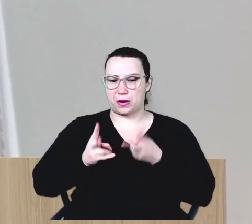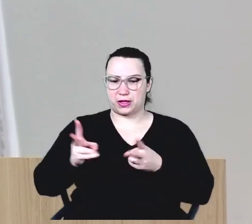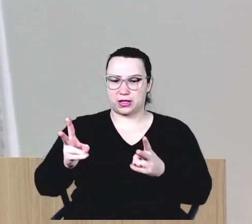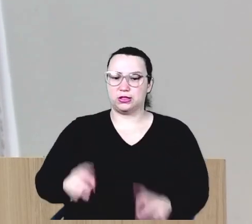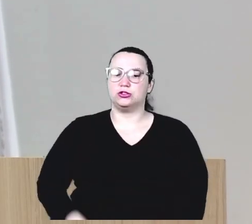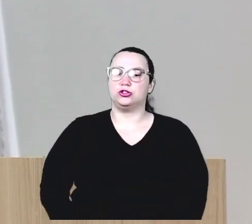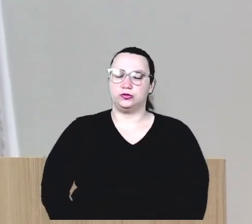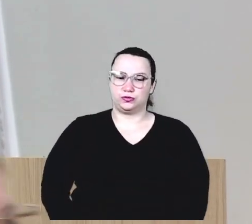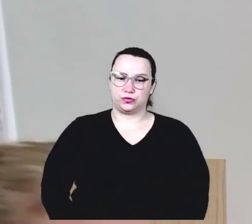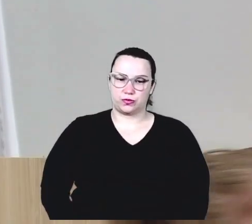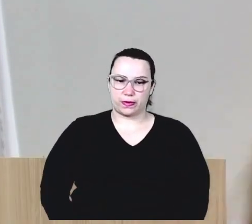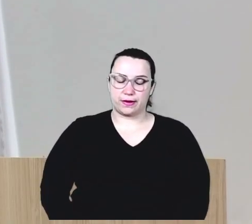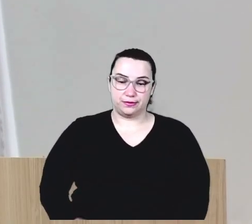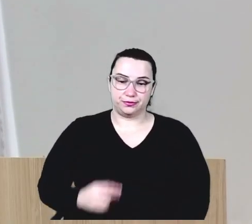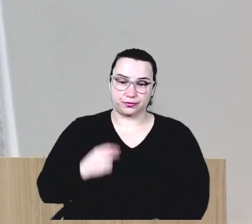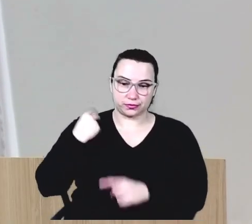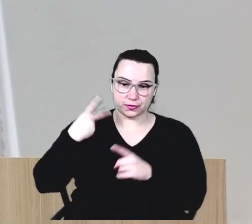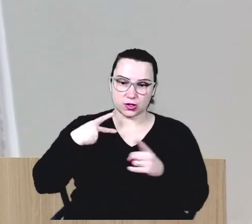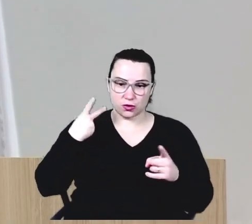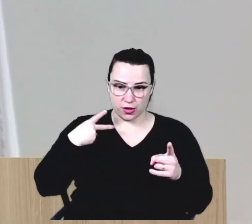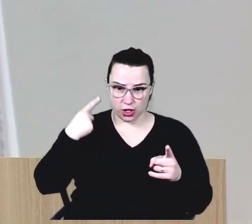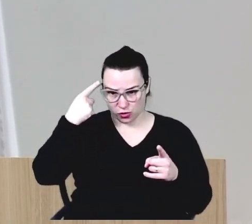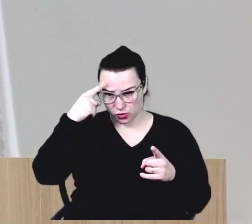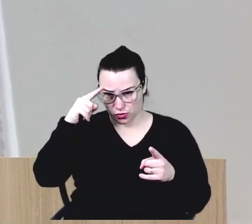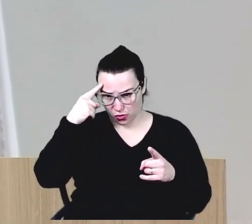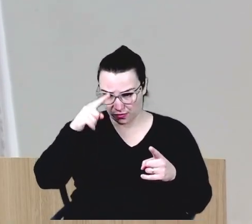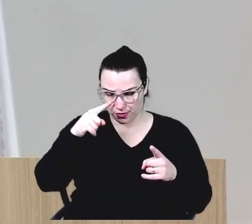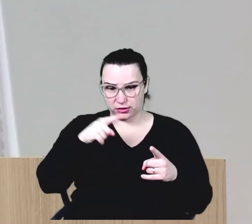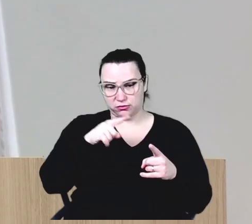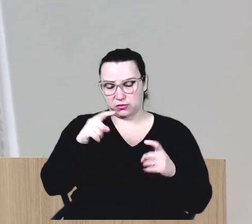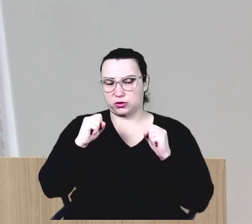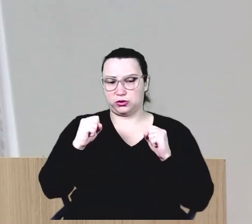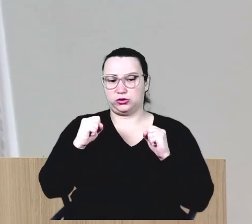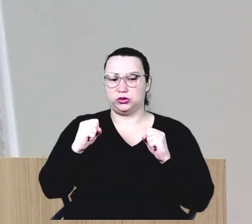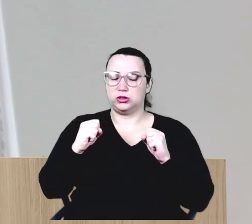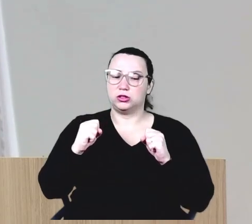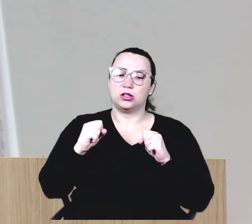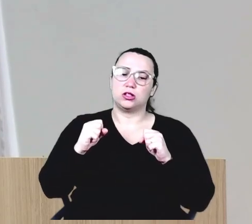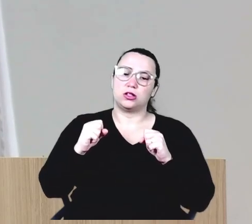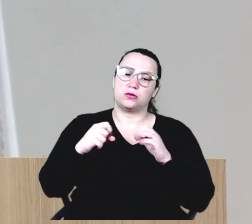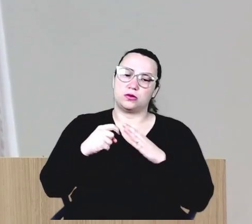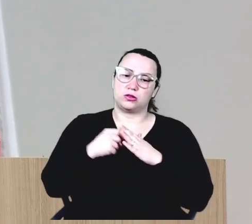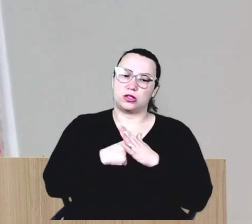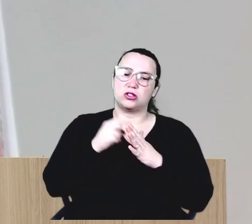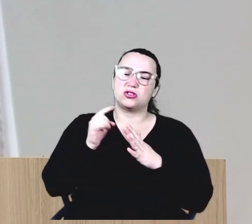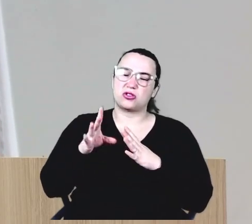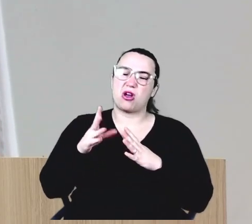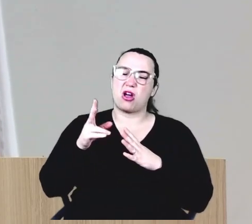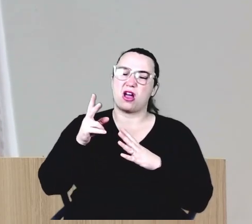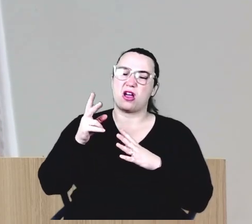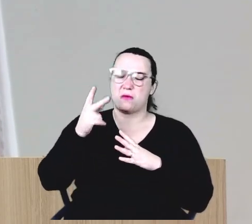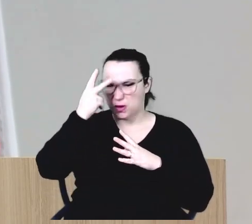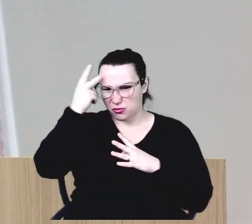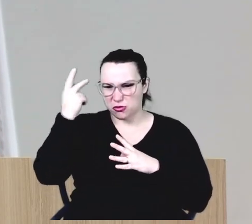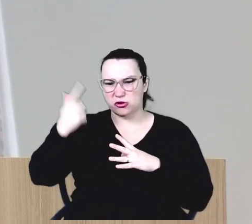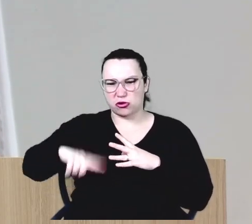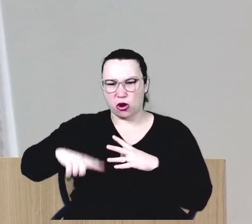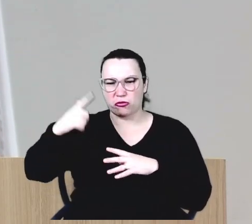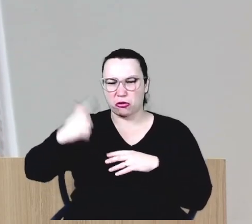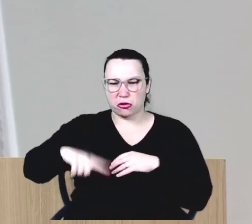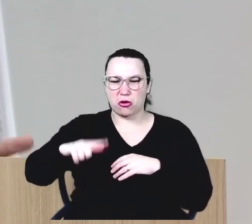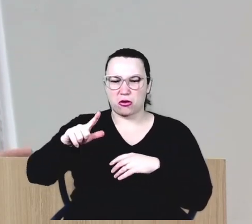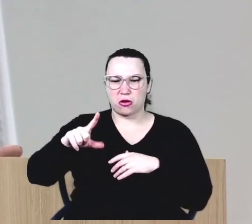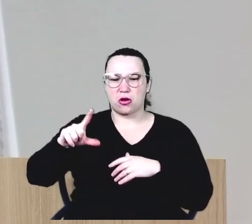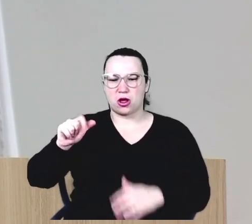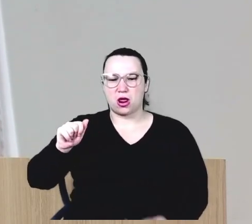Se algum dos vereadores tiver alguma dúvida, mas é muito simples o projeto, é só para que as pessoas não precisem sempre estar pegando, renovando o laudo, sendo que a